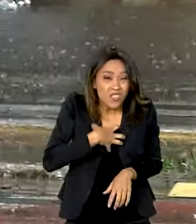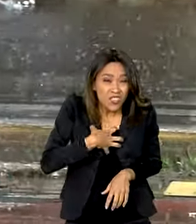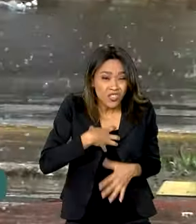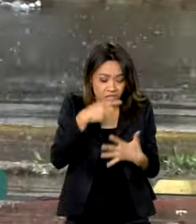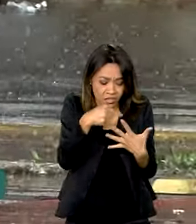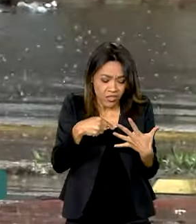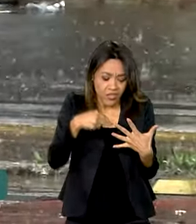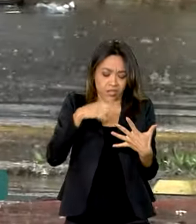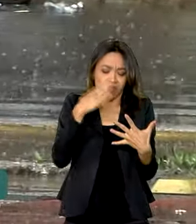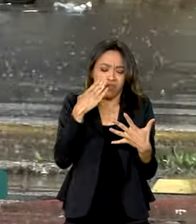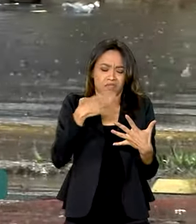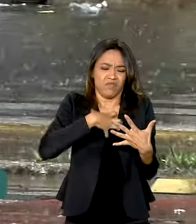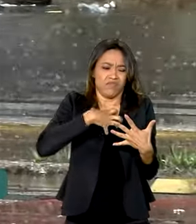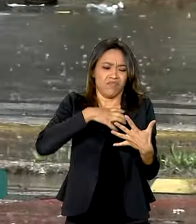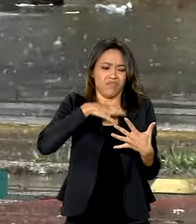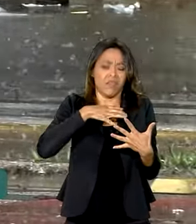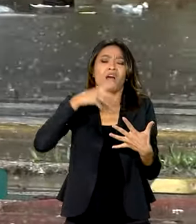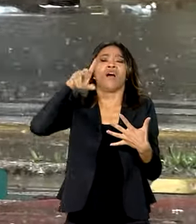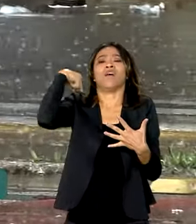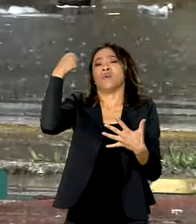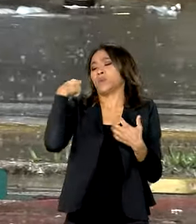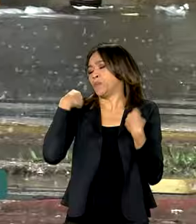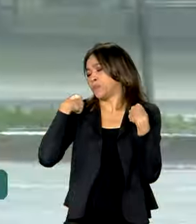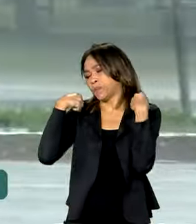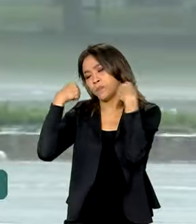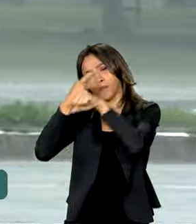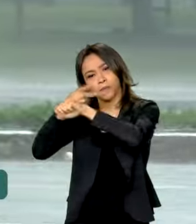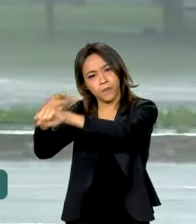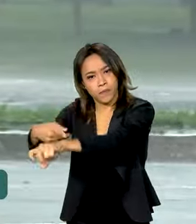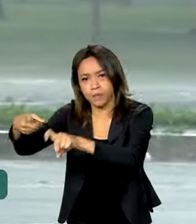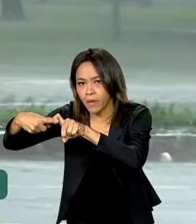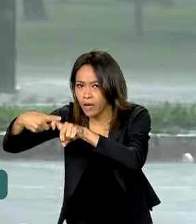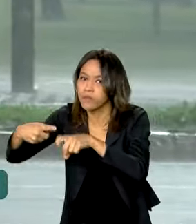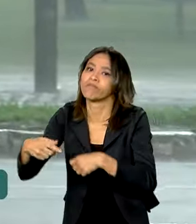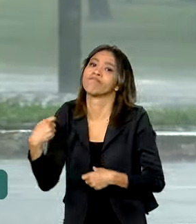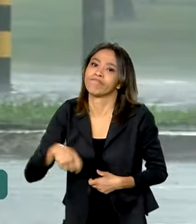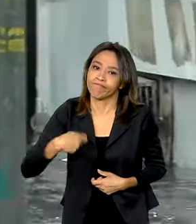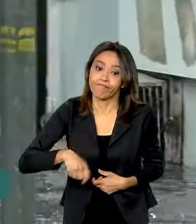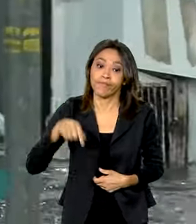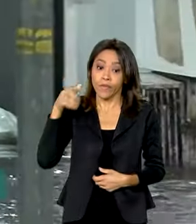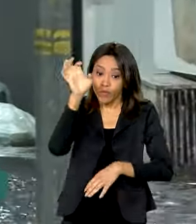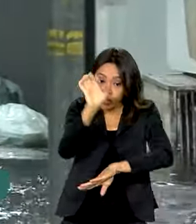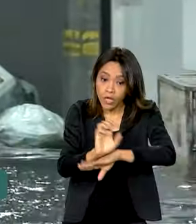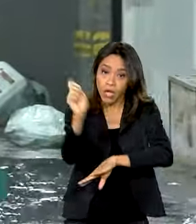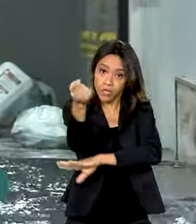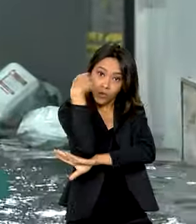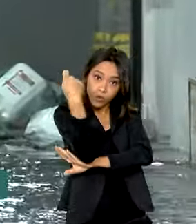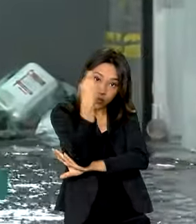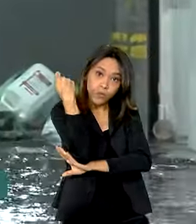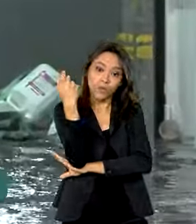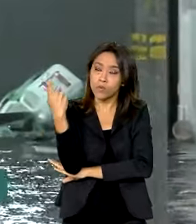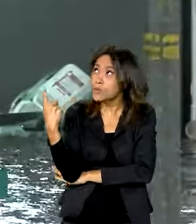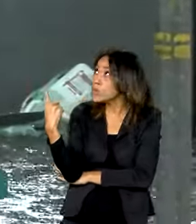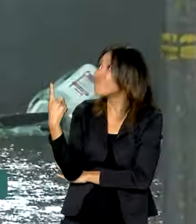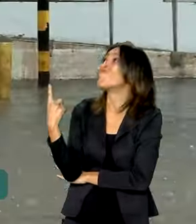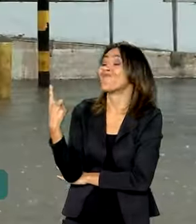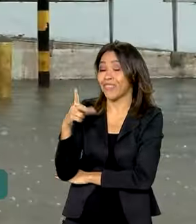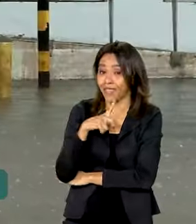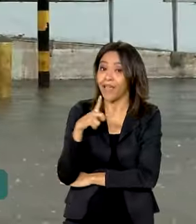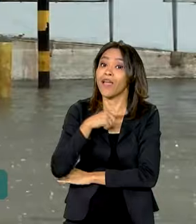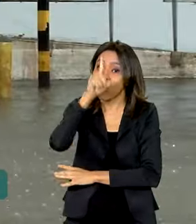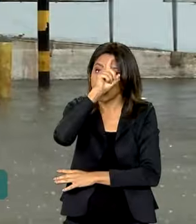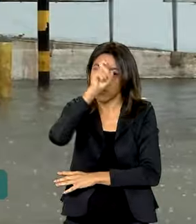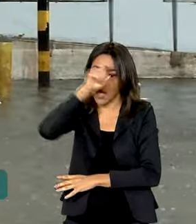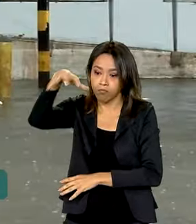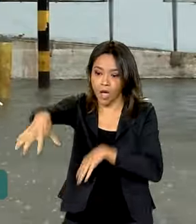indicação é procurar atendimento de saúde. No Rio Grande do Sul, há postos em funcionamento e